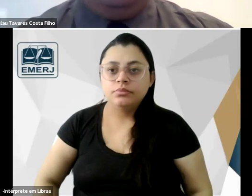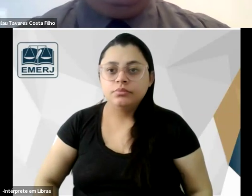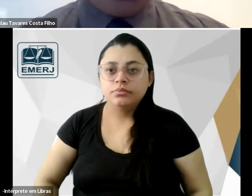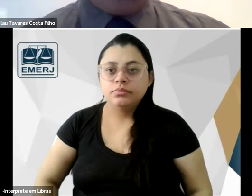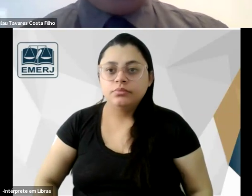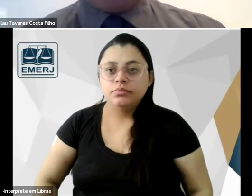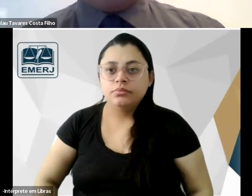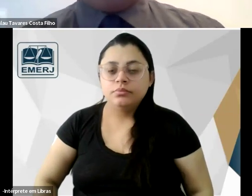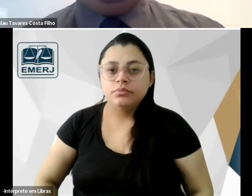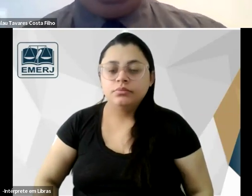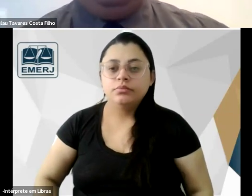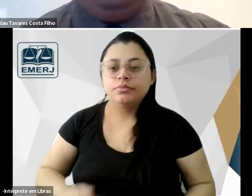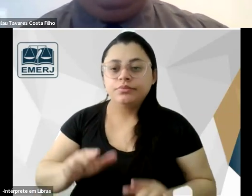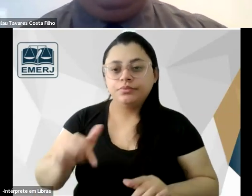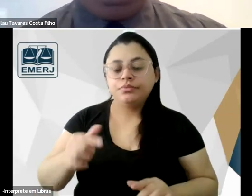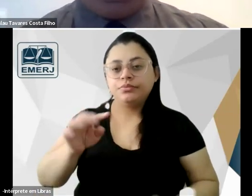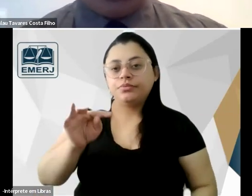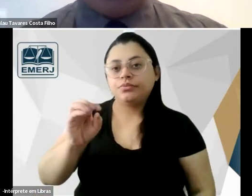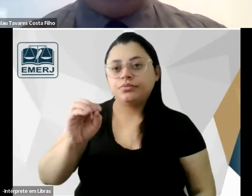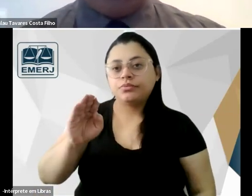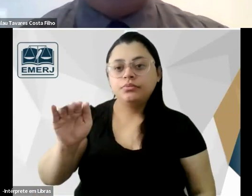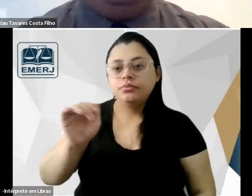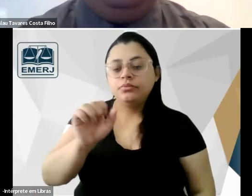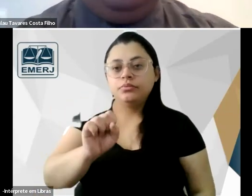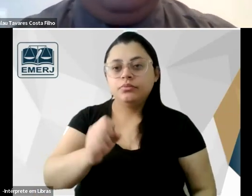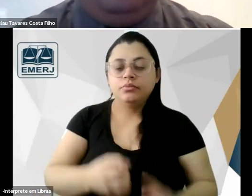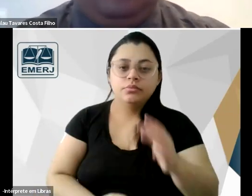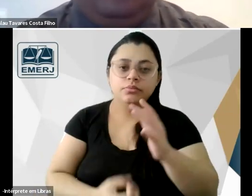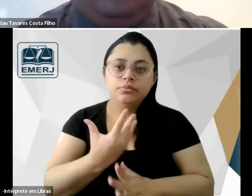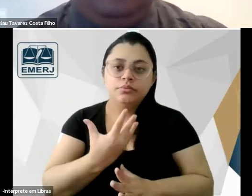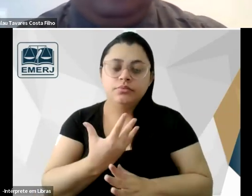e aí Tobias vai então lançar